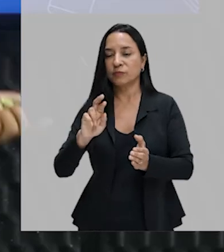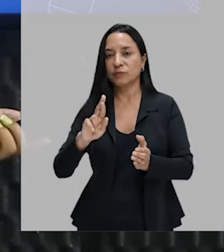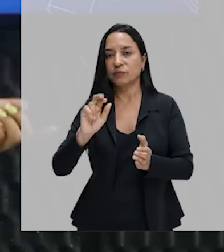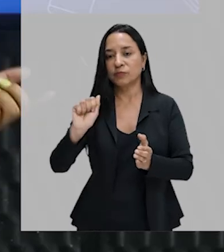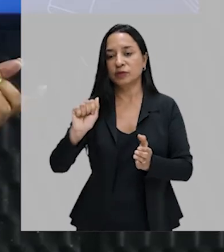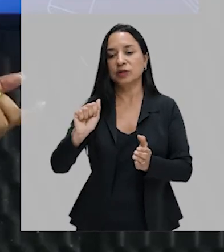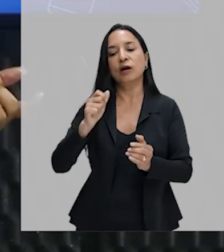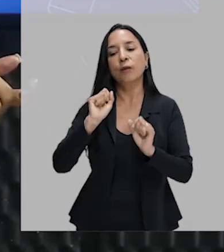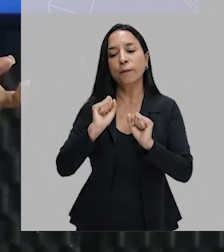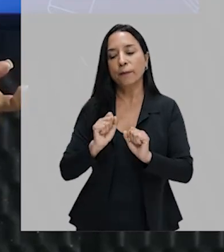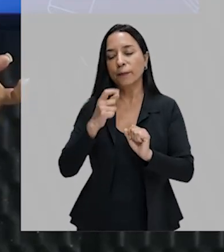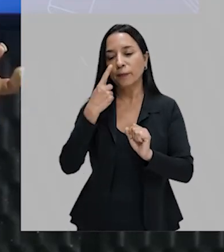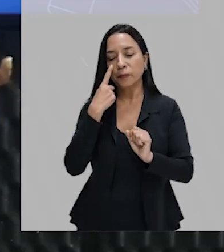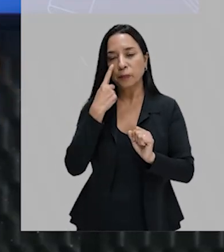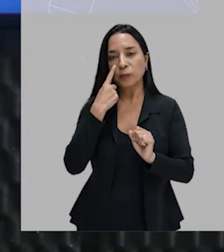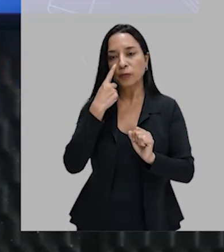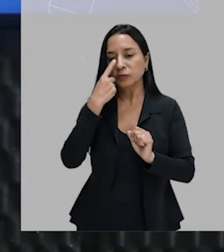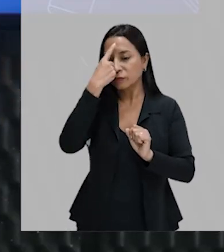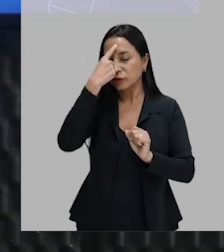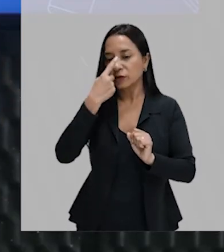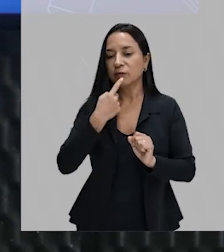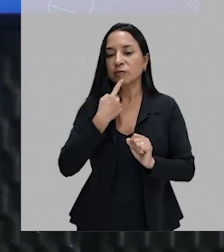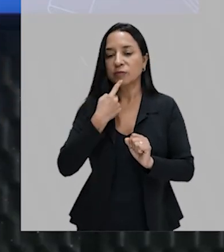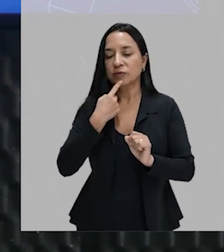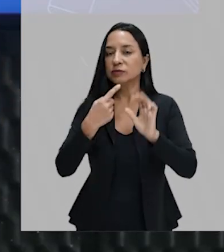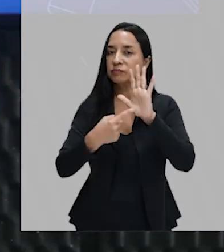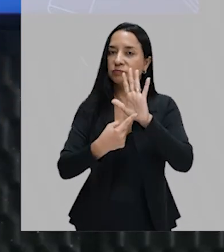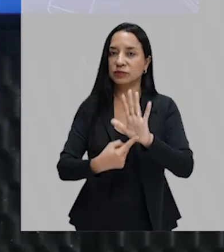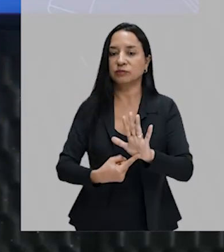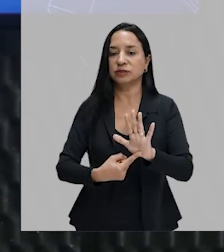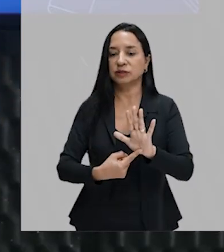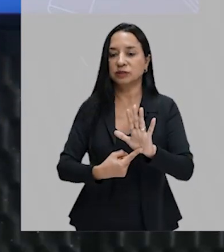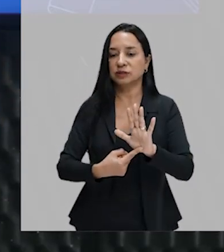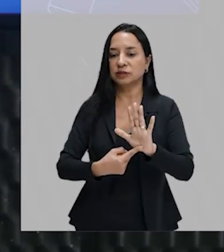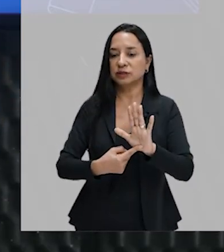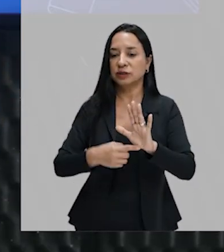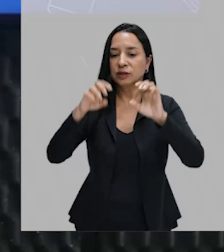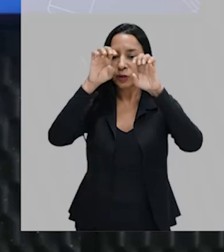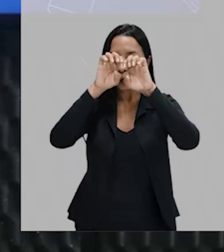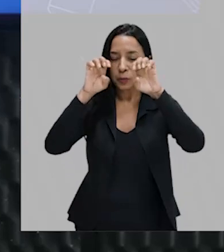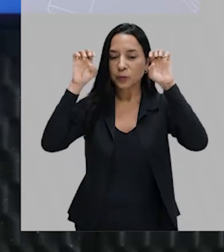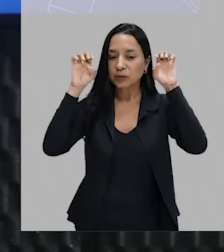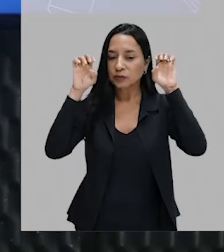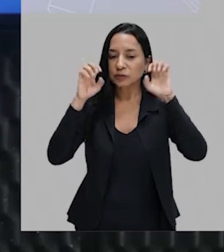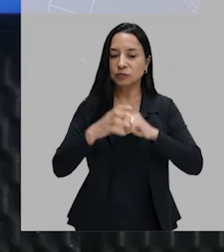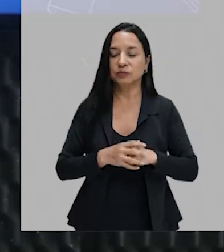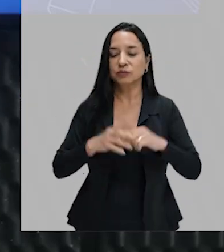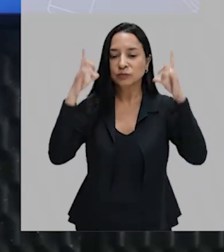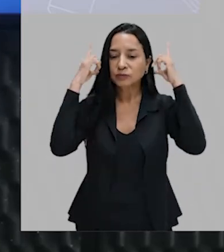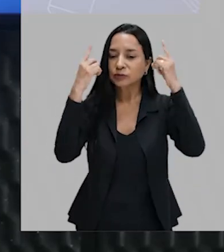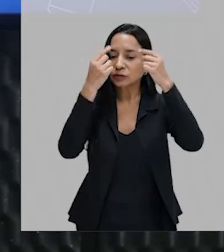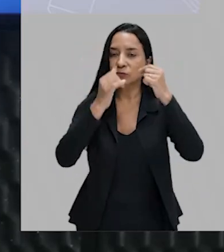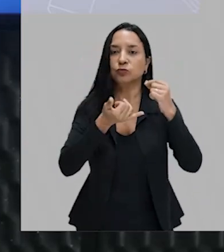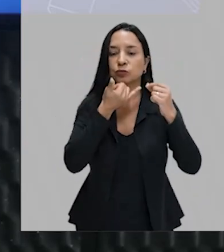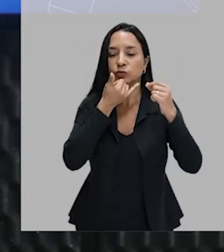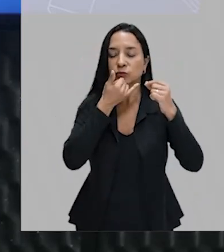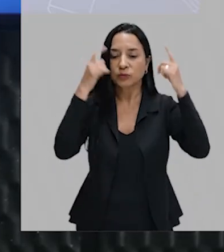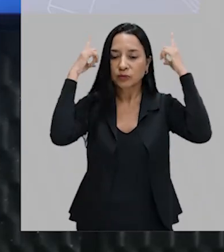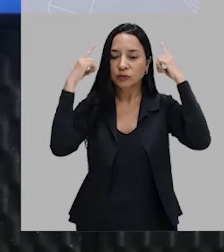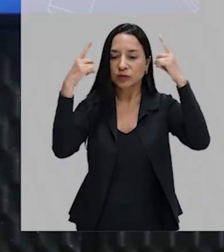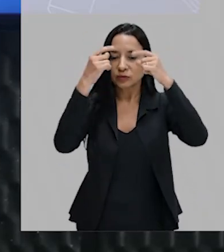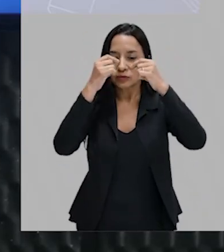a imagem muito representada no Egito. Tinha umas jarras assim, que é mais ou menos nesse